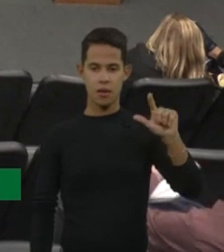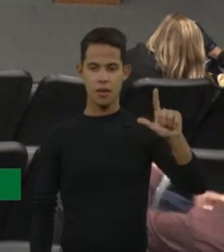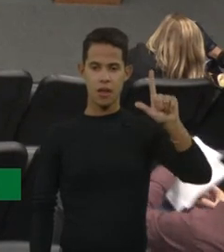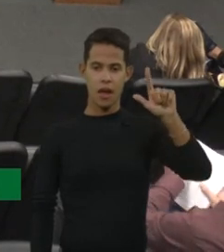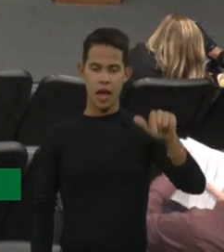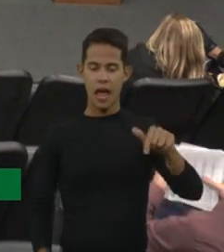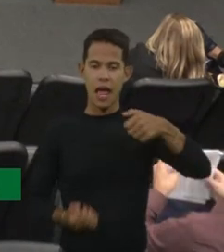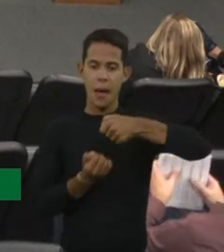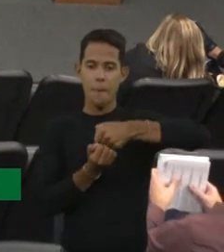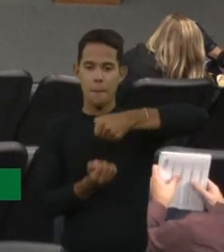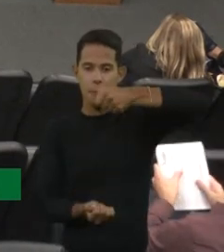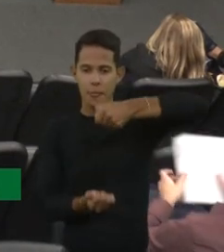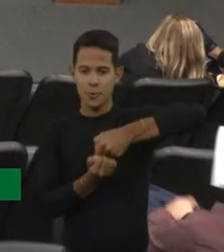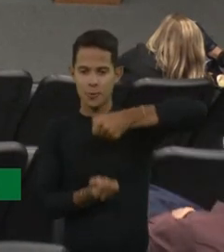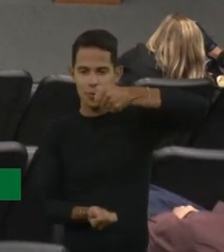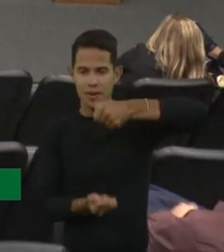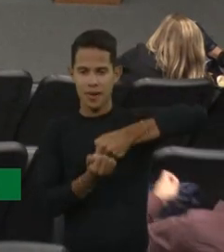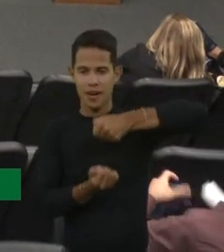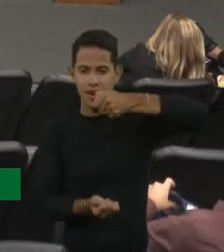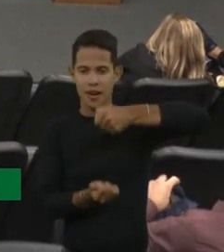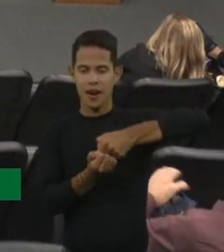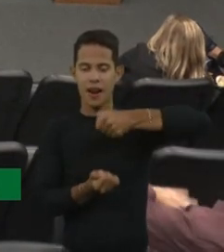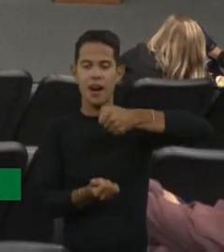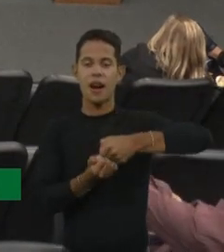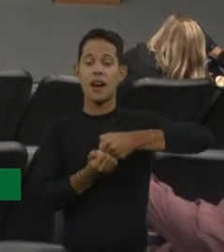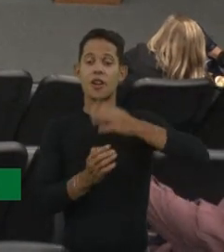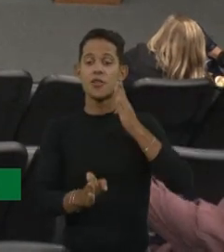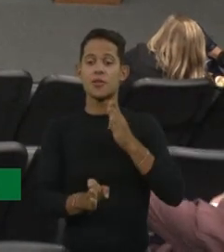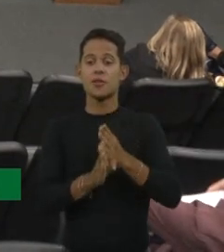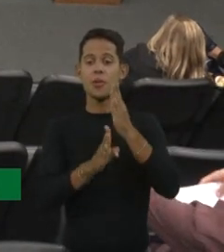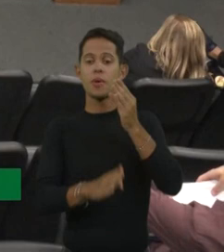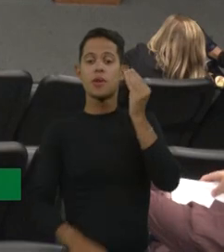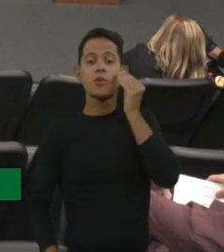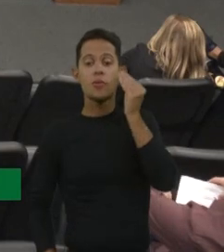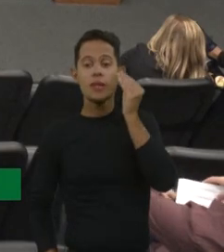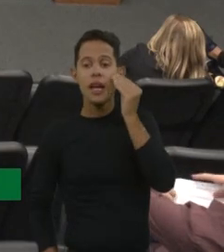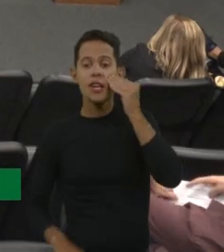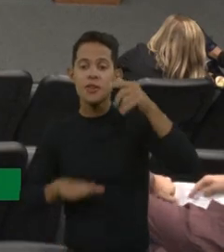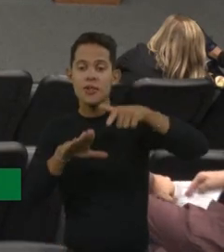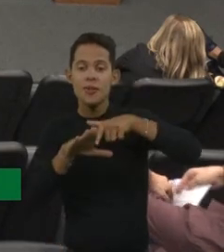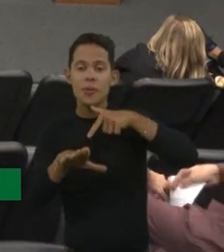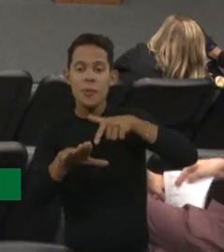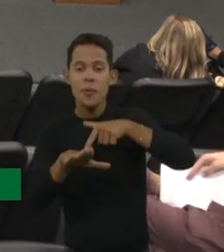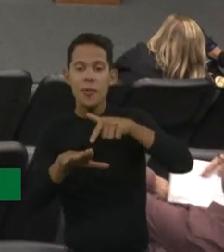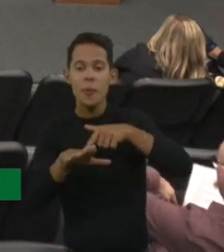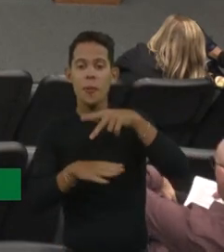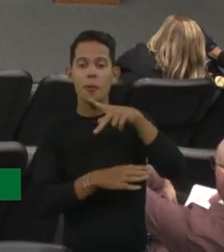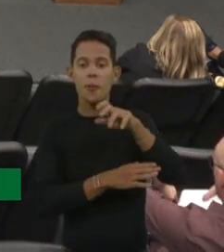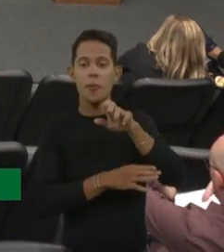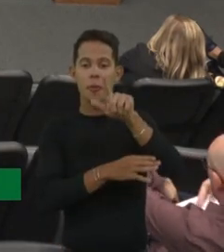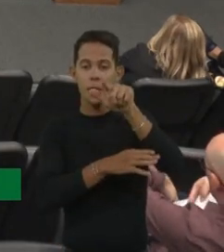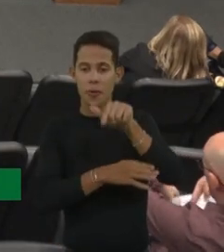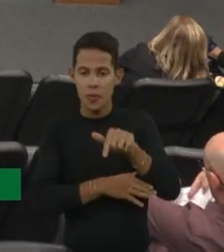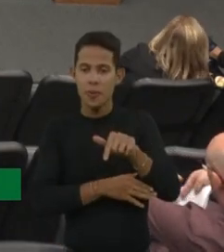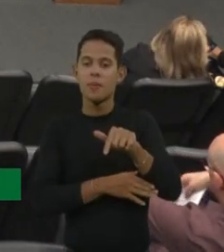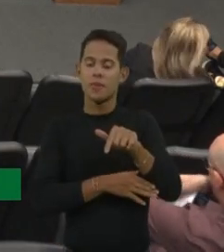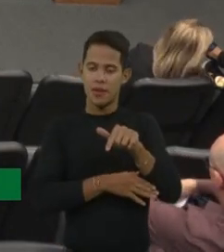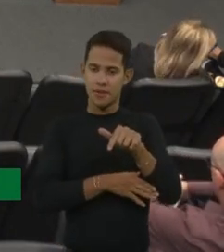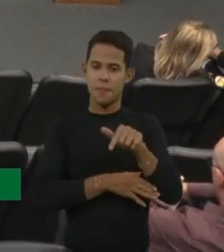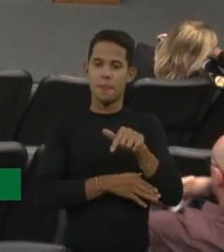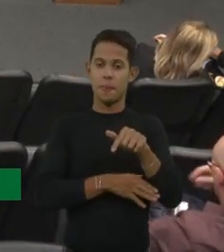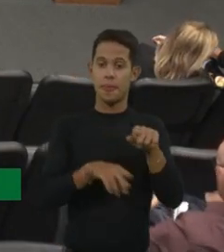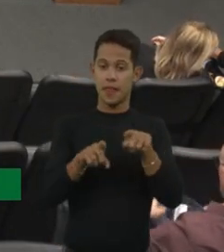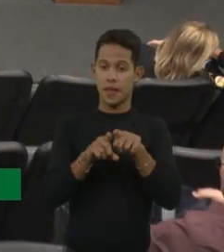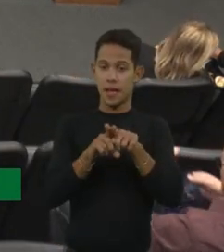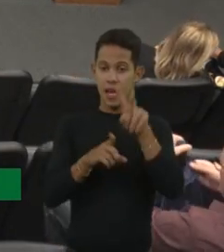muscular espinhal, então, no teste do pezinho, para ser em prática a partir de agora, lembrando que a